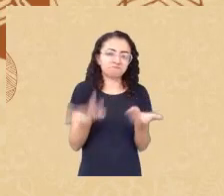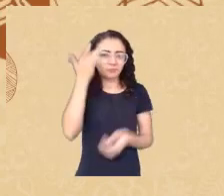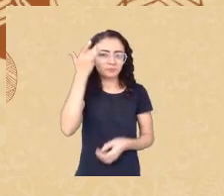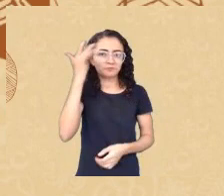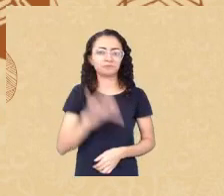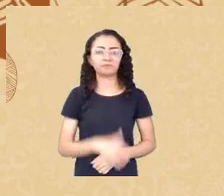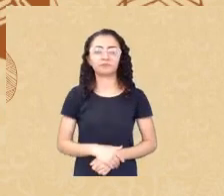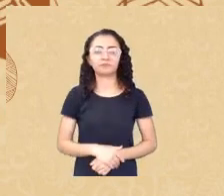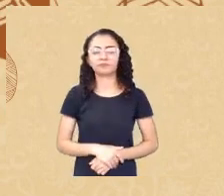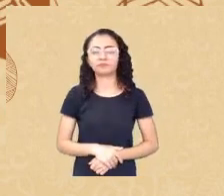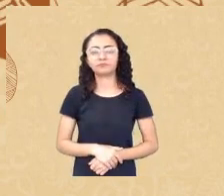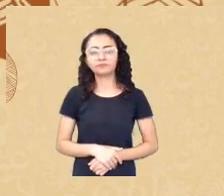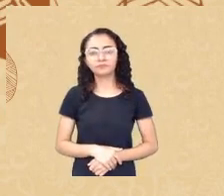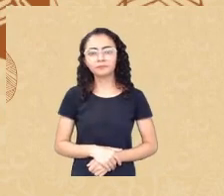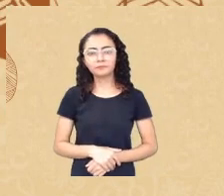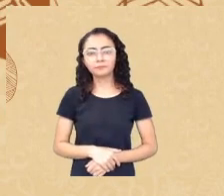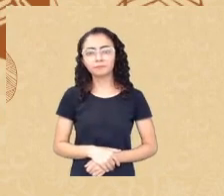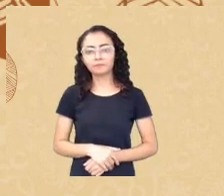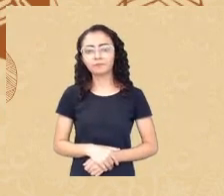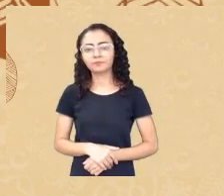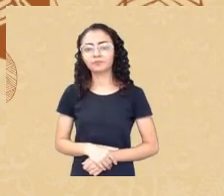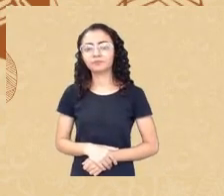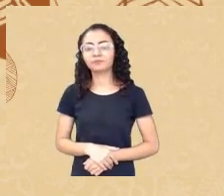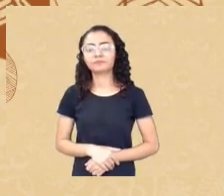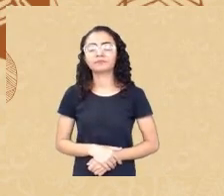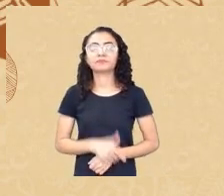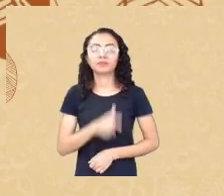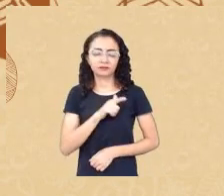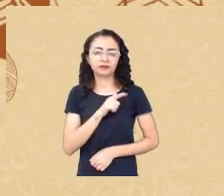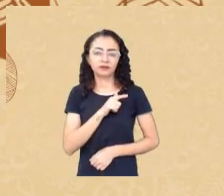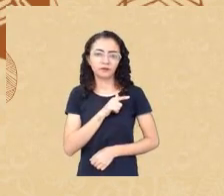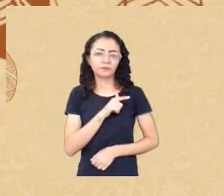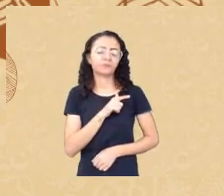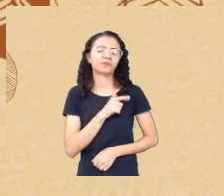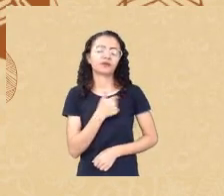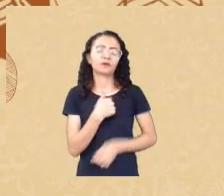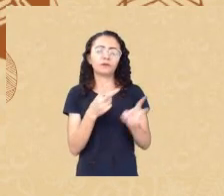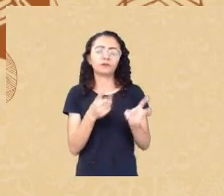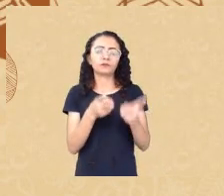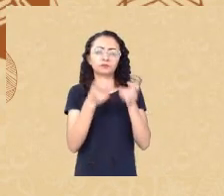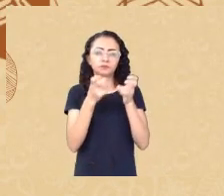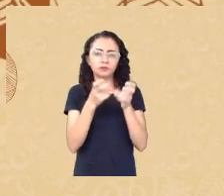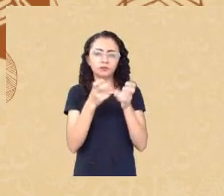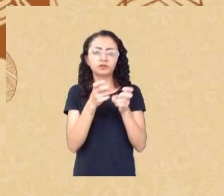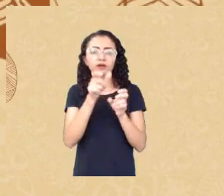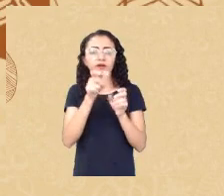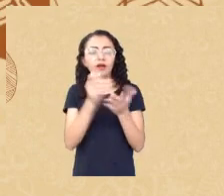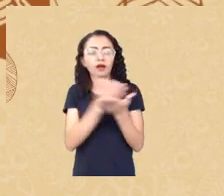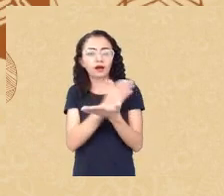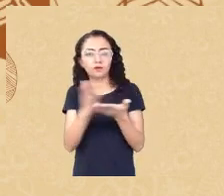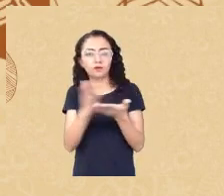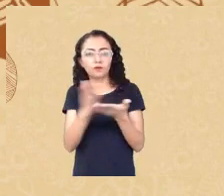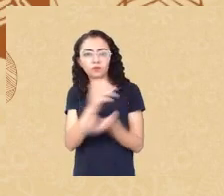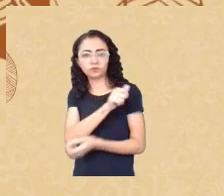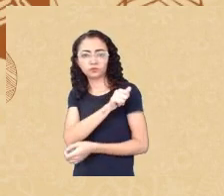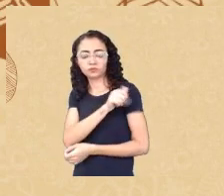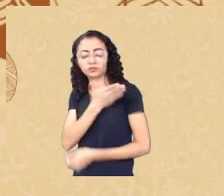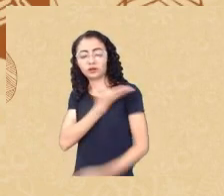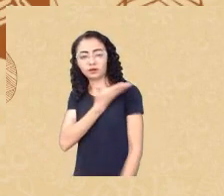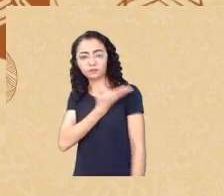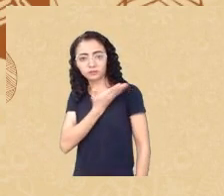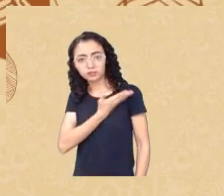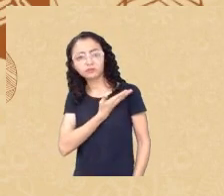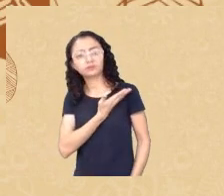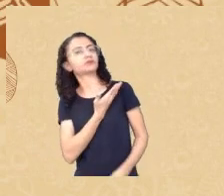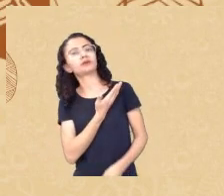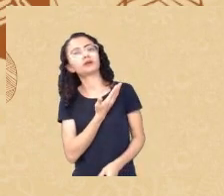eu tenho um aspecto eu vi que alguns colegas têm colocado aí possibilidades de a gente fazer parcerias e contar se a